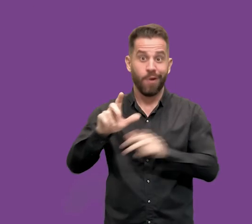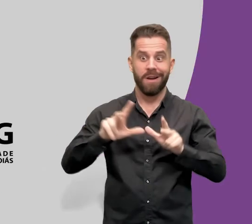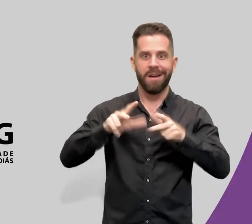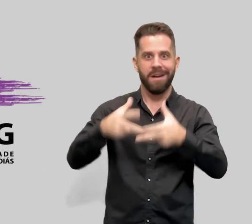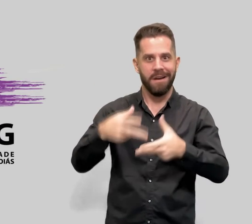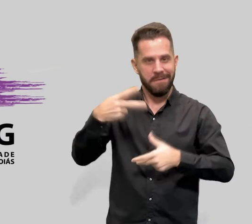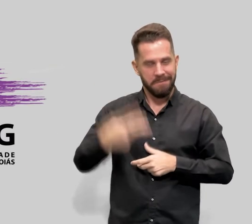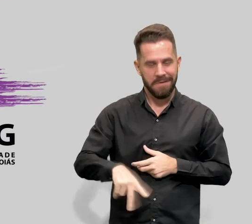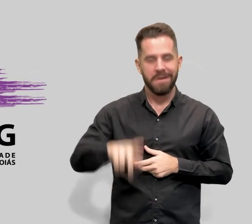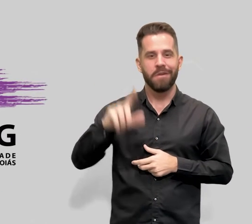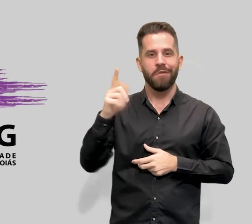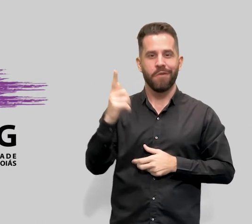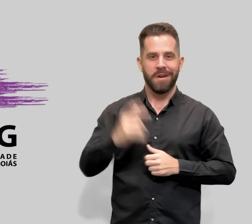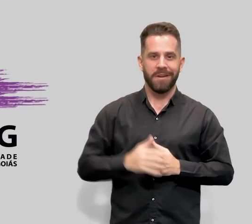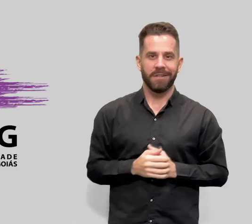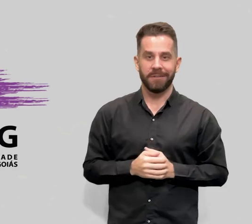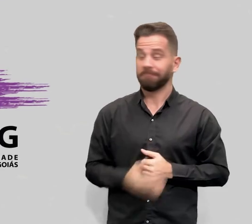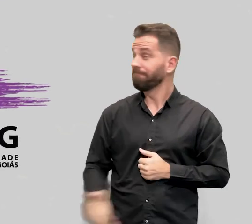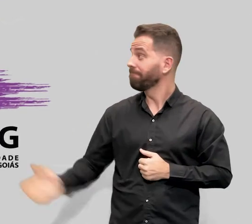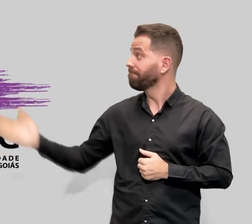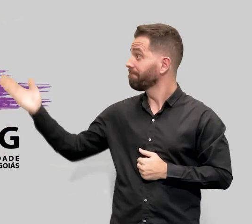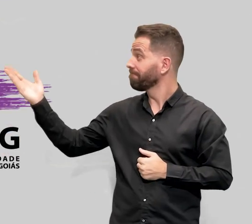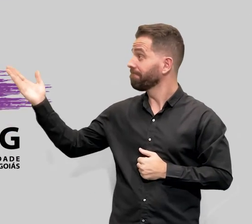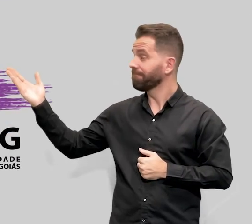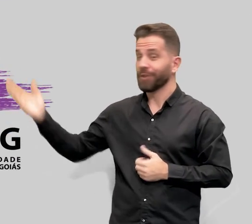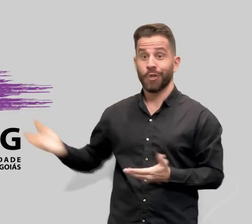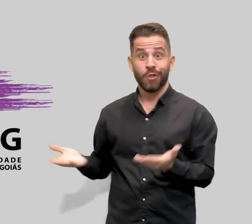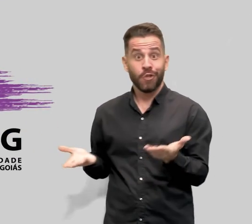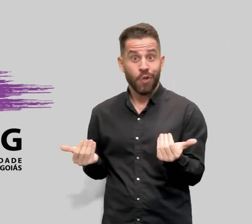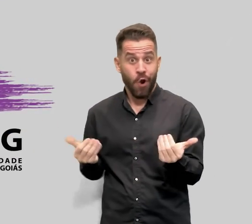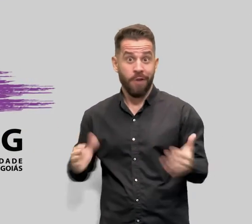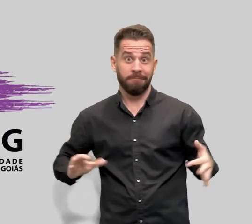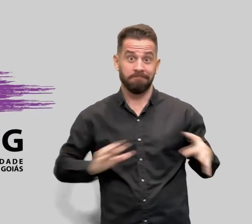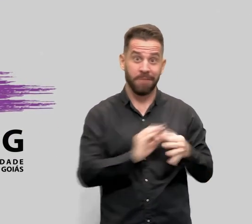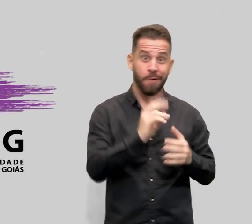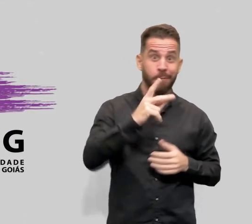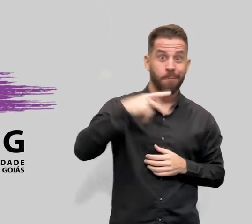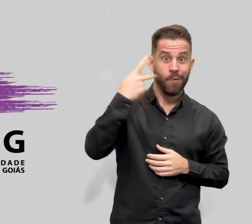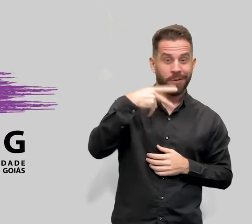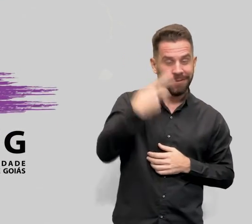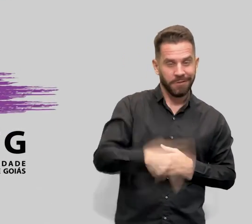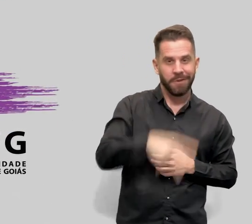Politizar Goiânia. Conectando os jovens à política municipal.